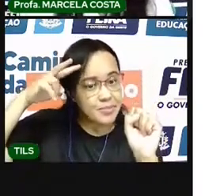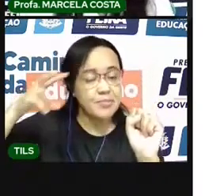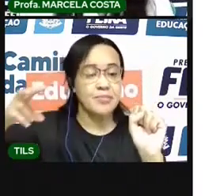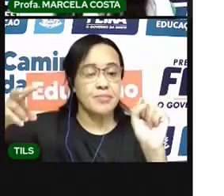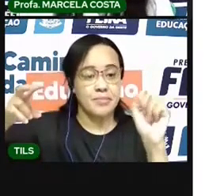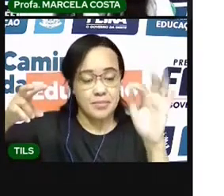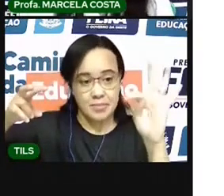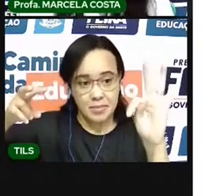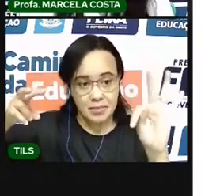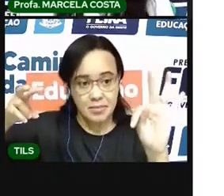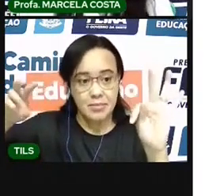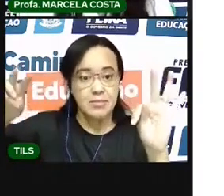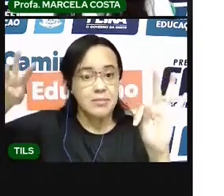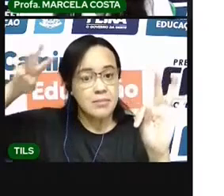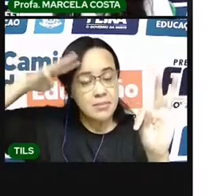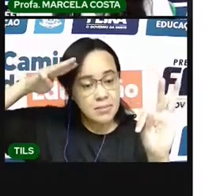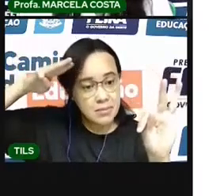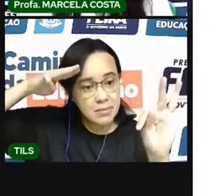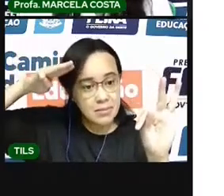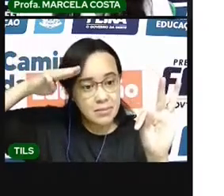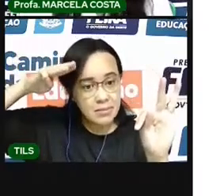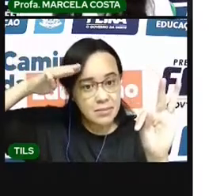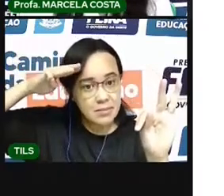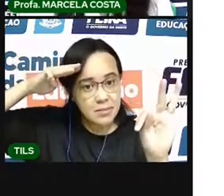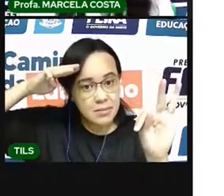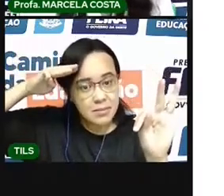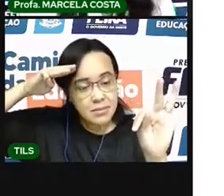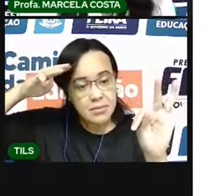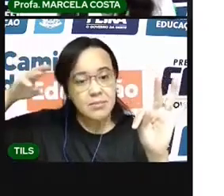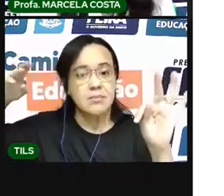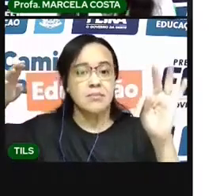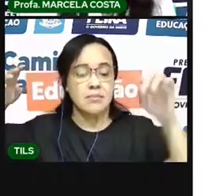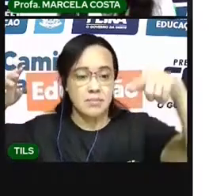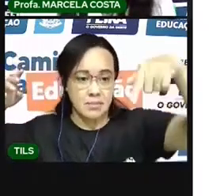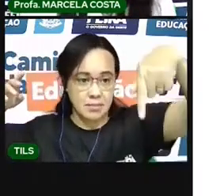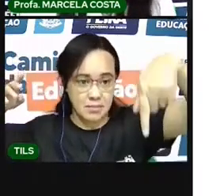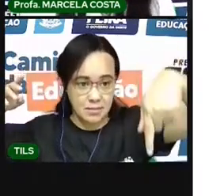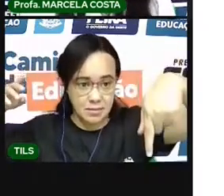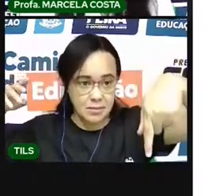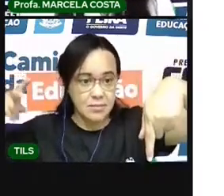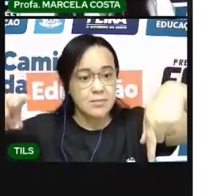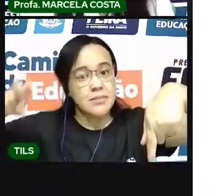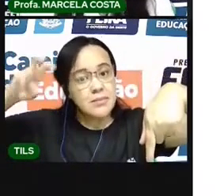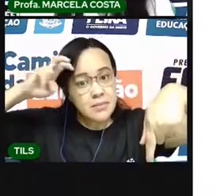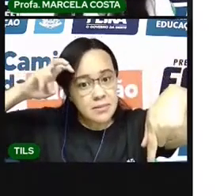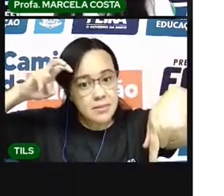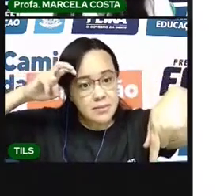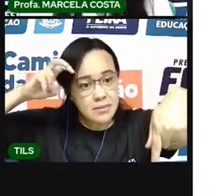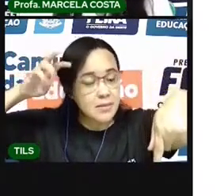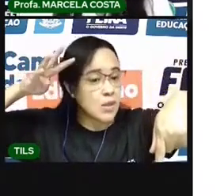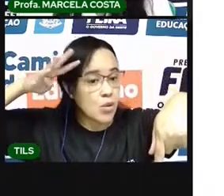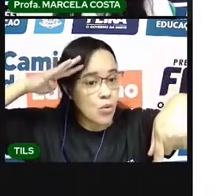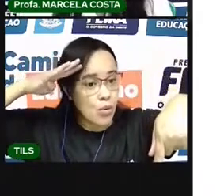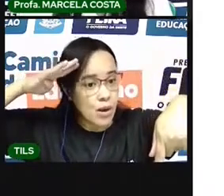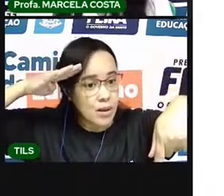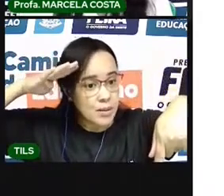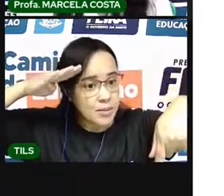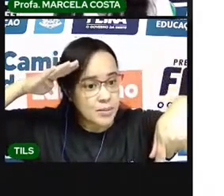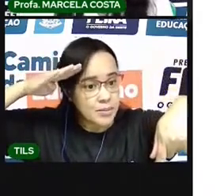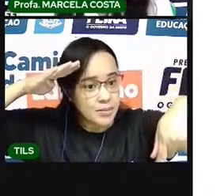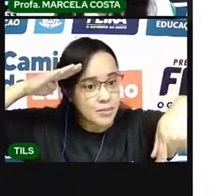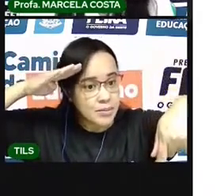O T de terça-feira. O Q de quarta-feira.